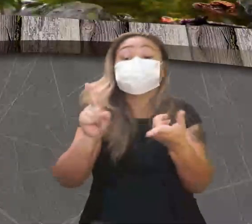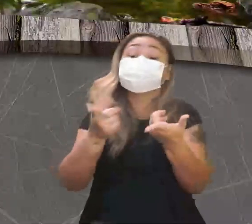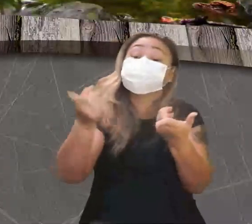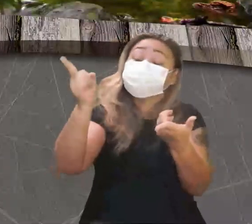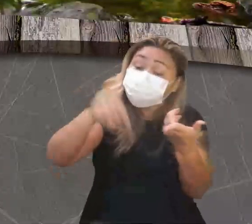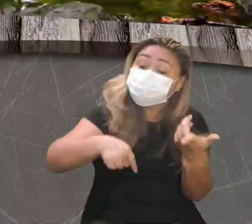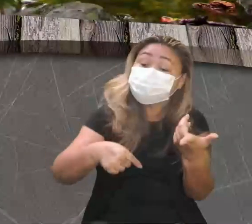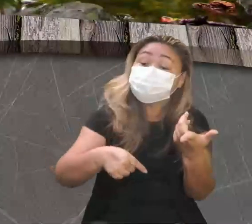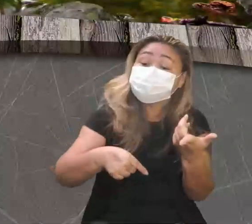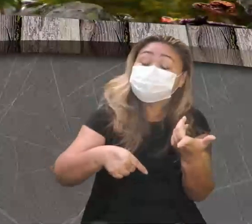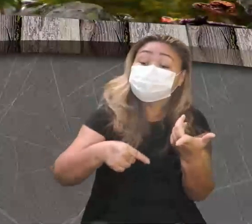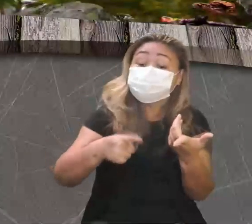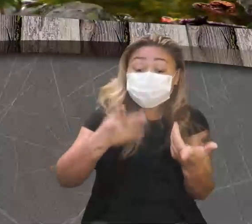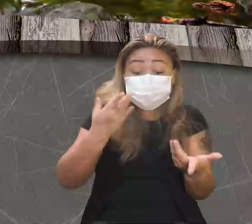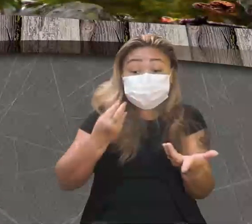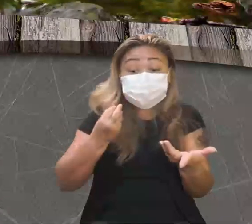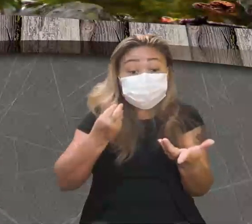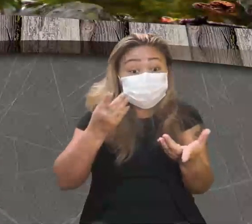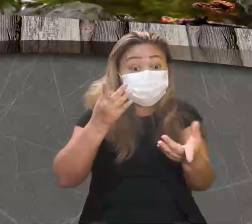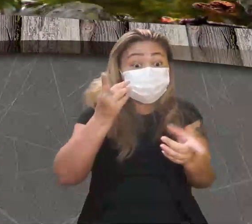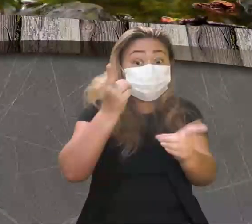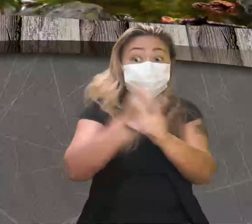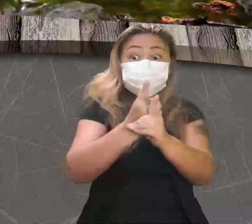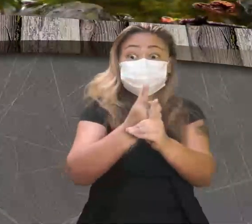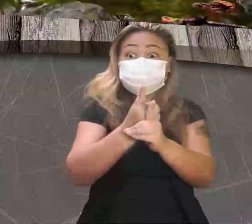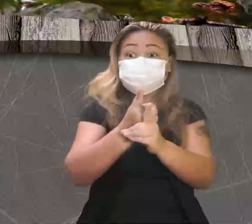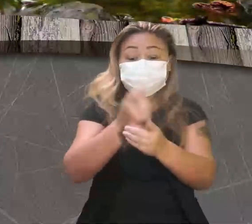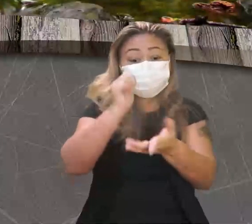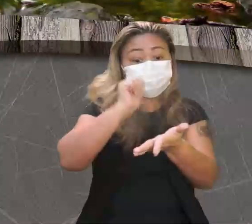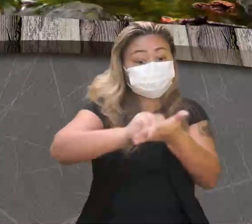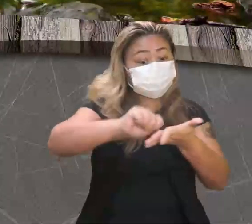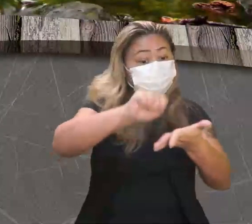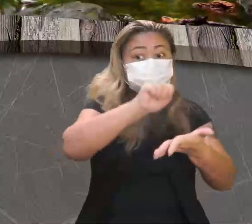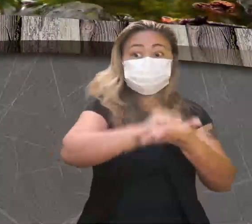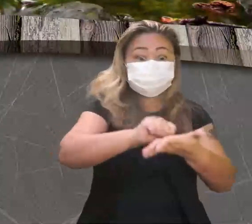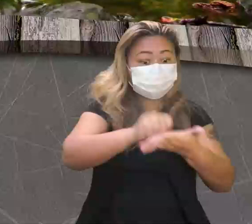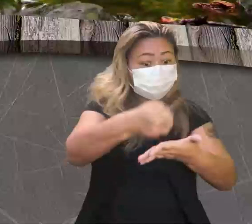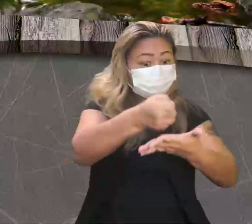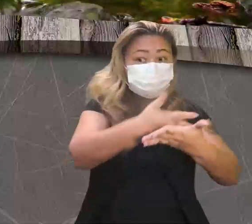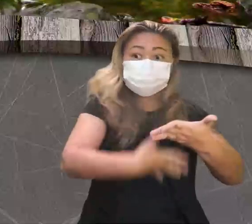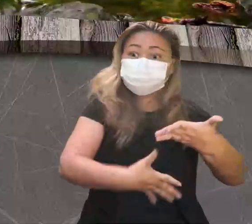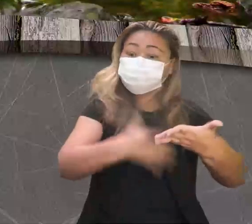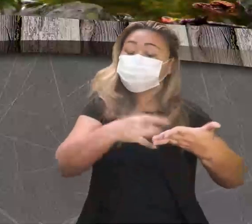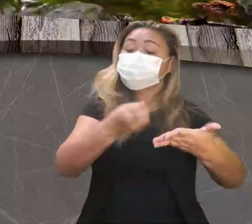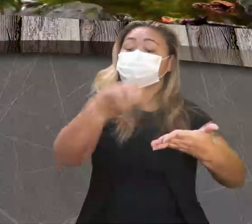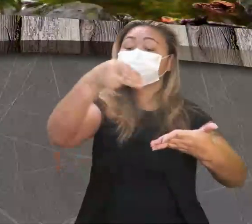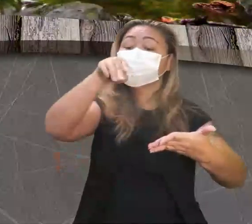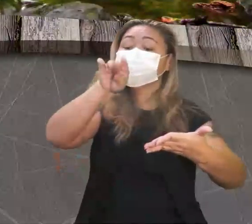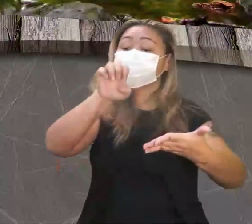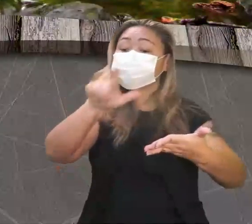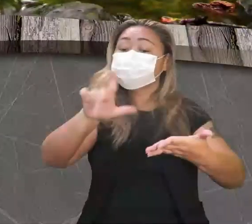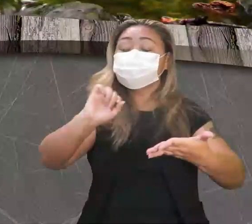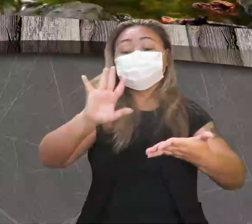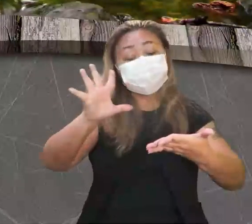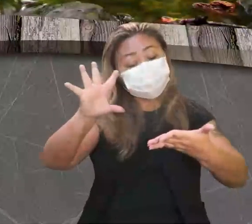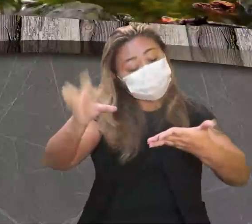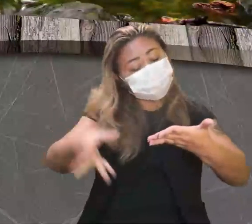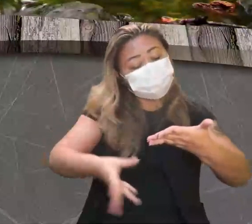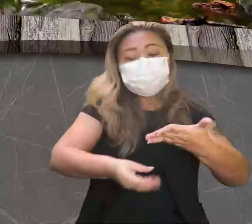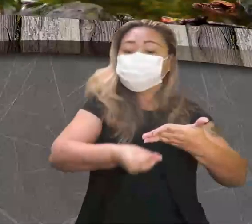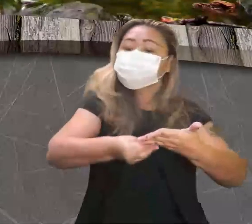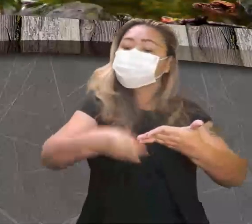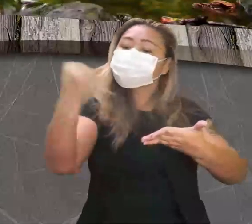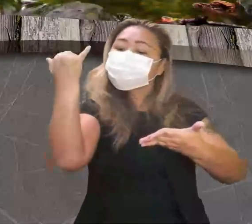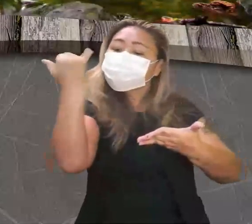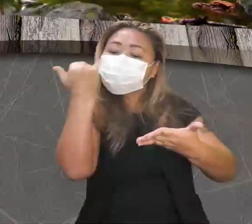acabaram encontrando os relatos escritos de Mendel. E aí, foram se complementando